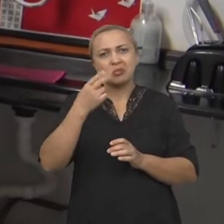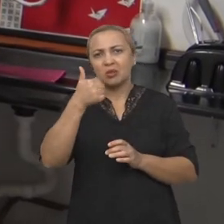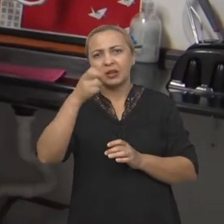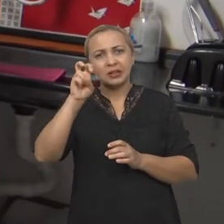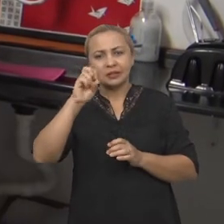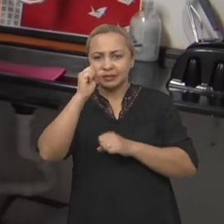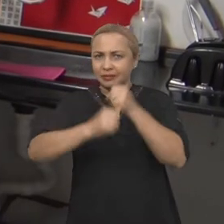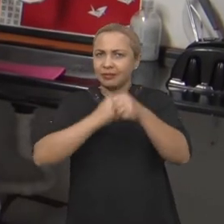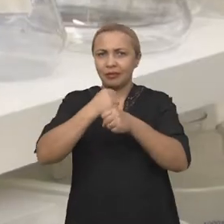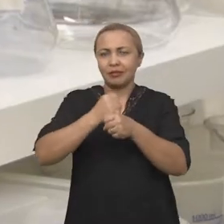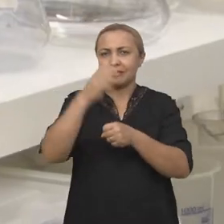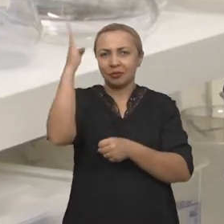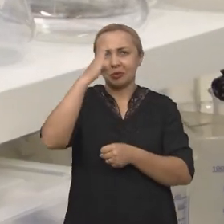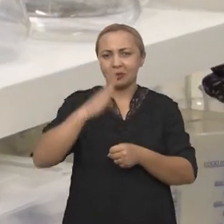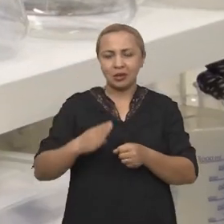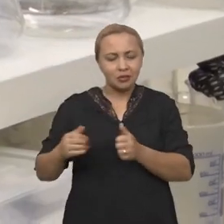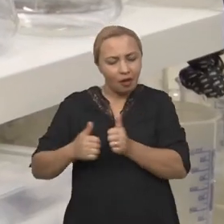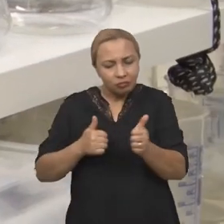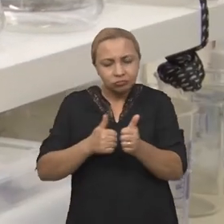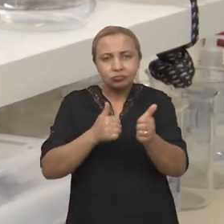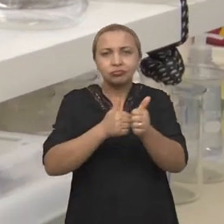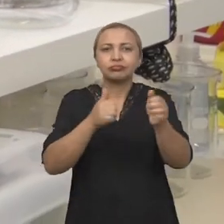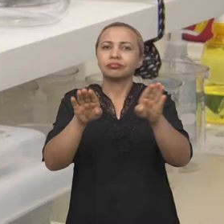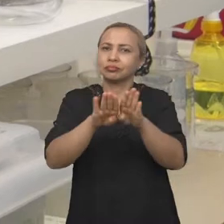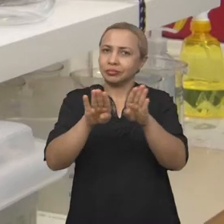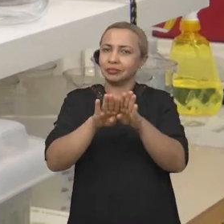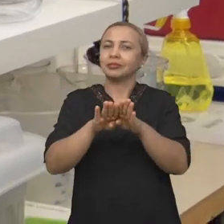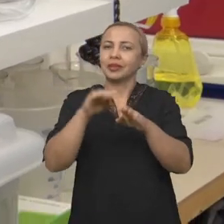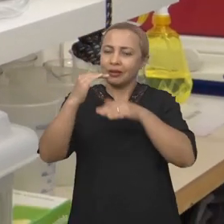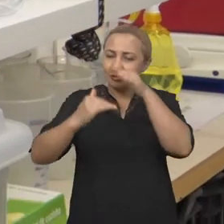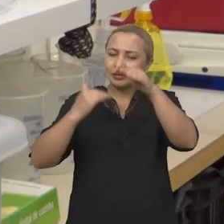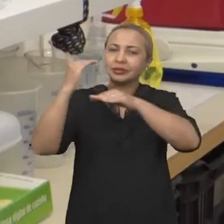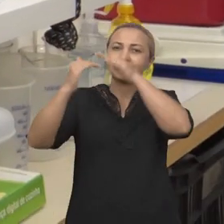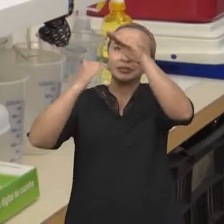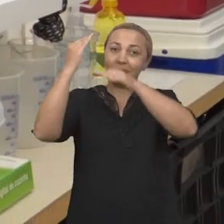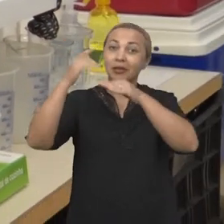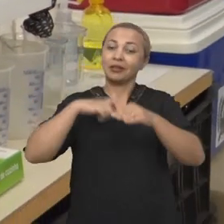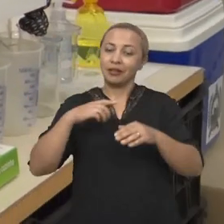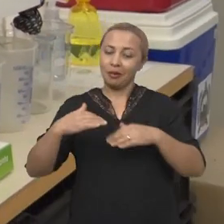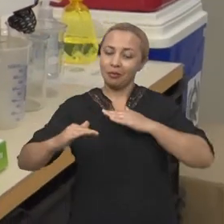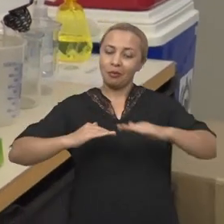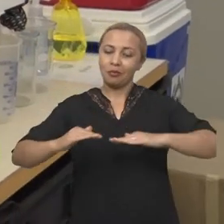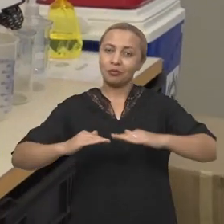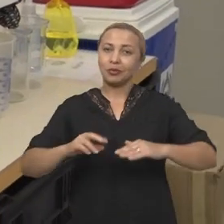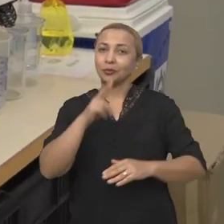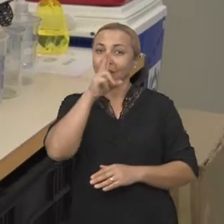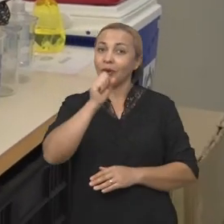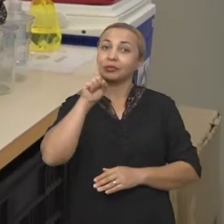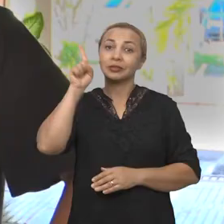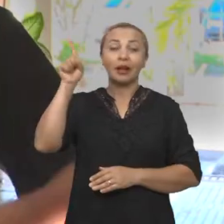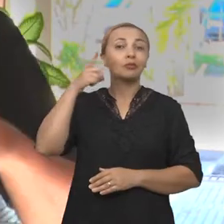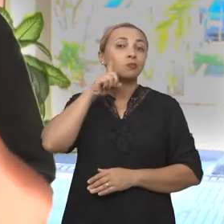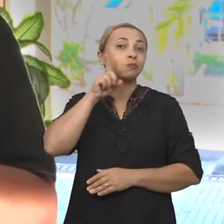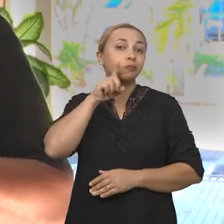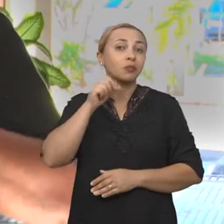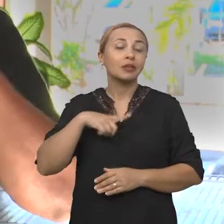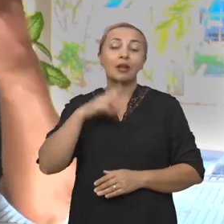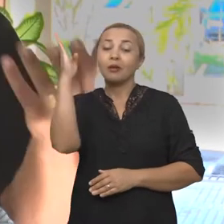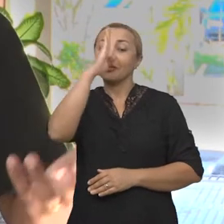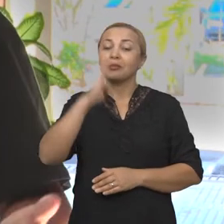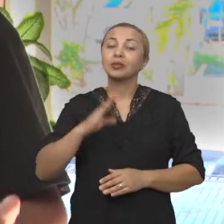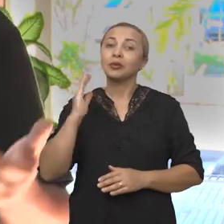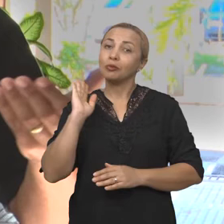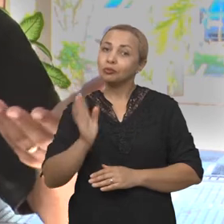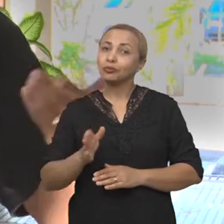O Brasil veio seguindo também essa onda. A gente tem um movimento muito forte, por exemplo, nos Estados Unidos. E o Brasil já